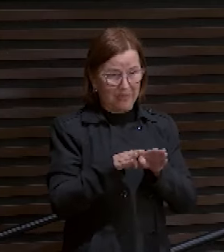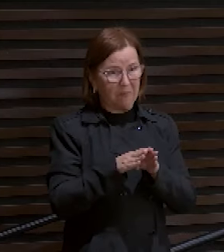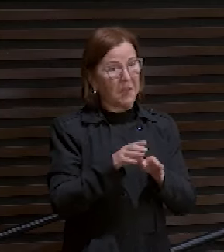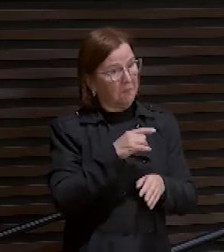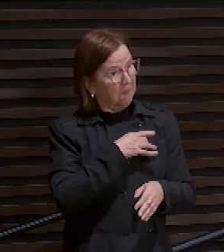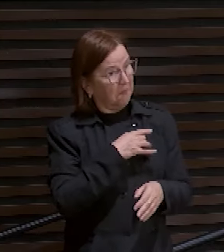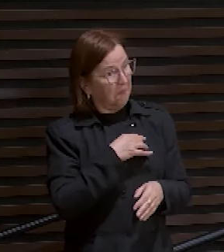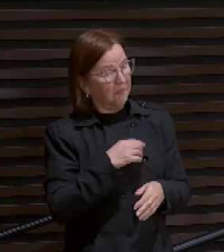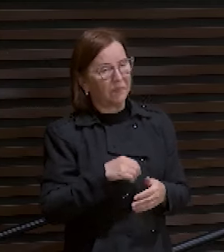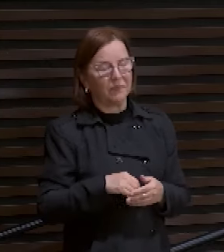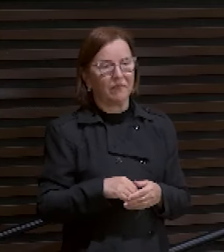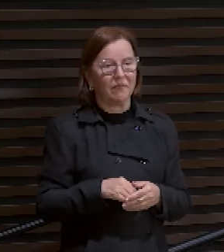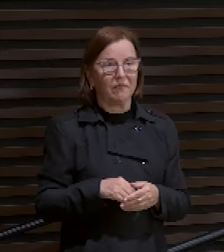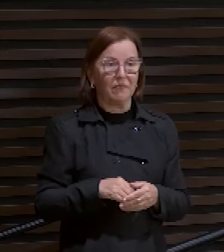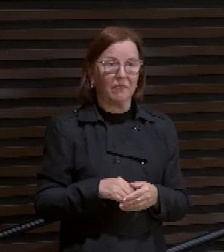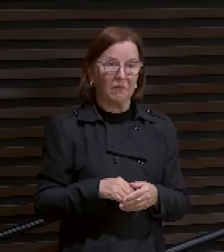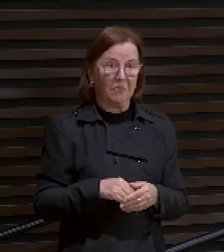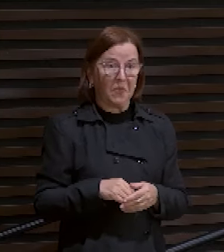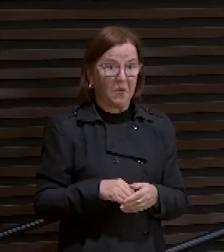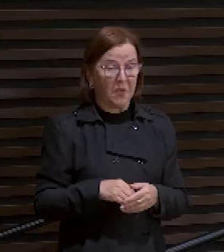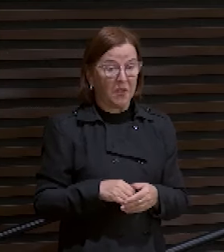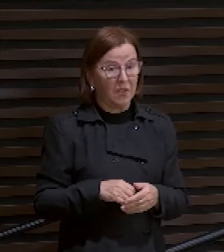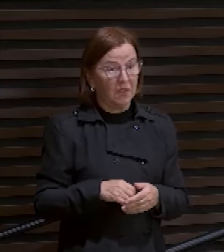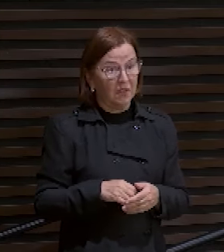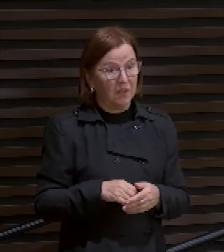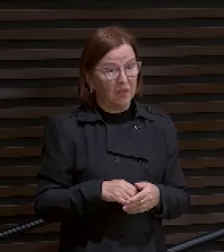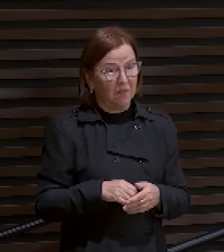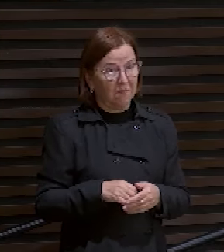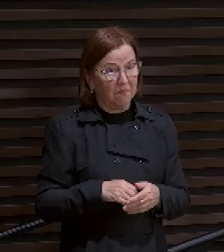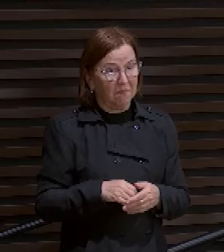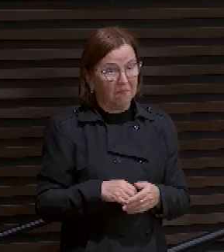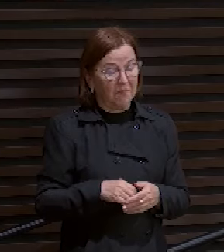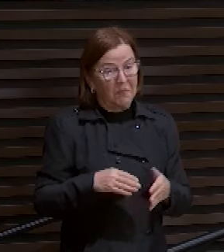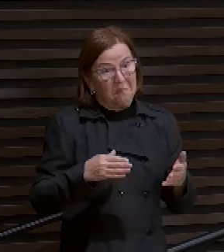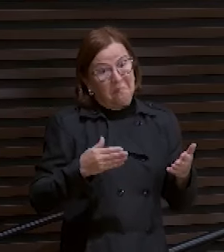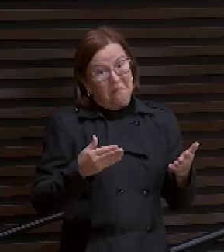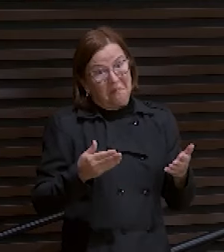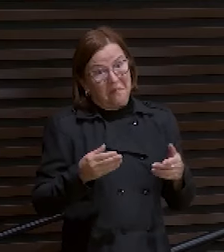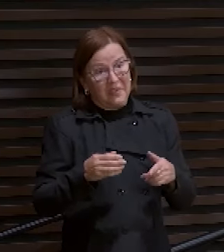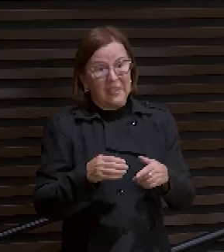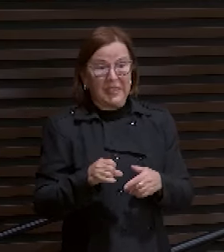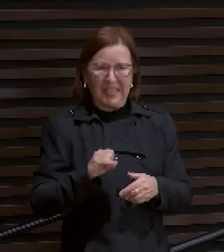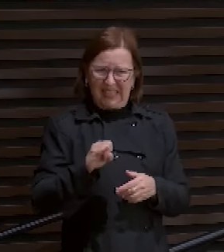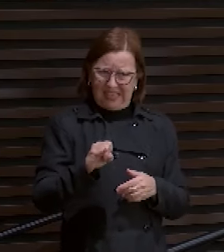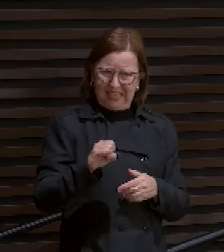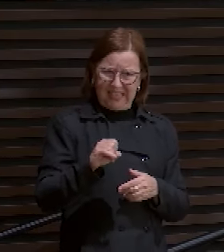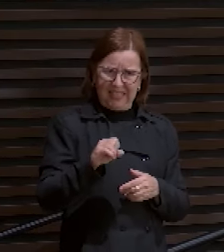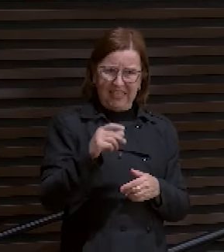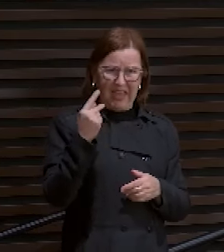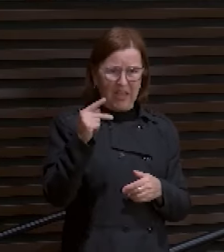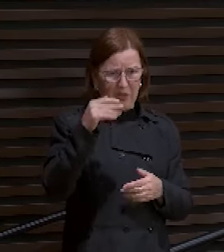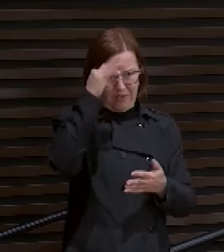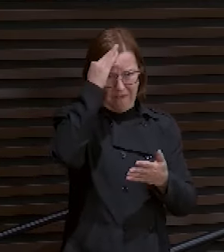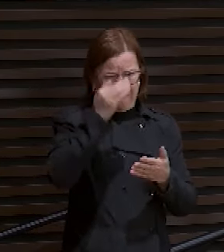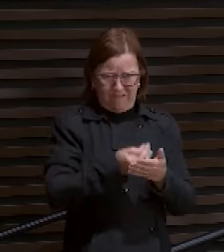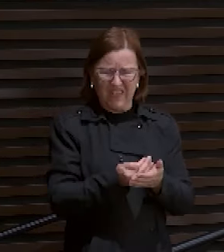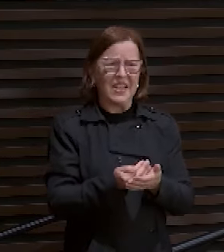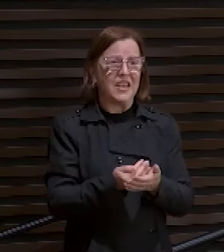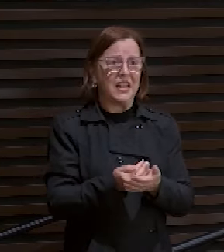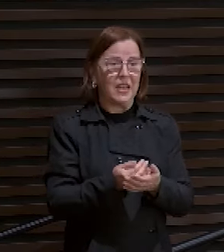me reverenciar a você e dizer. Olha. A tua fé é maior que de Jesus. Será que foi falta de fé de Jesus?